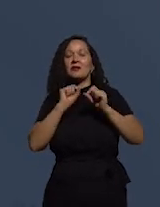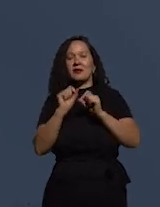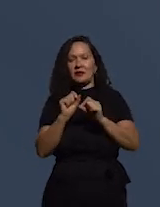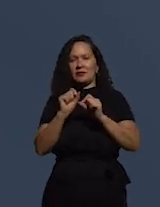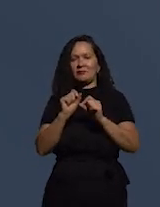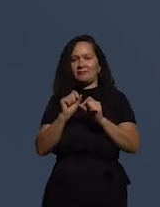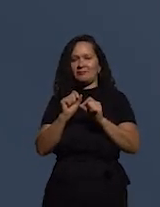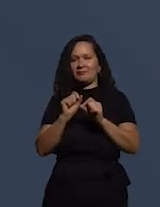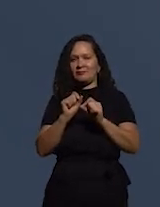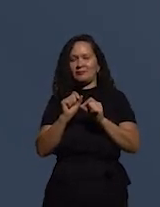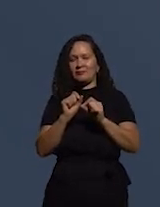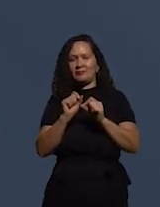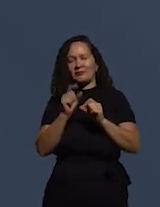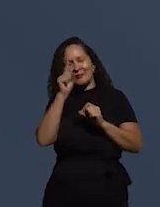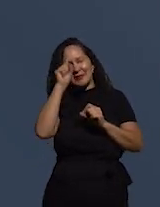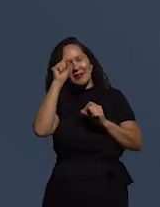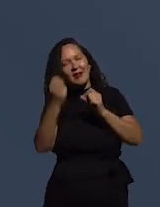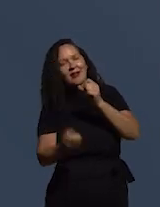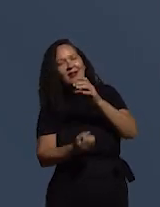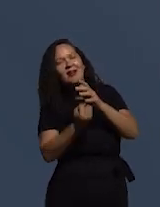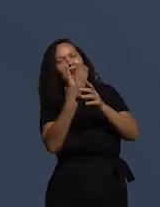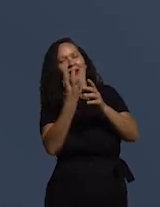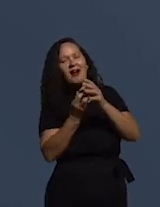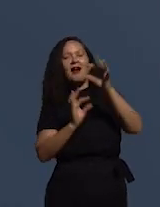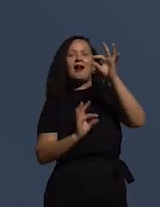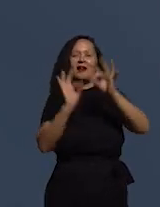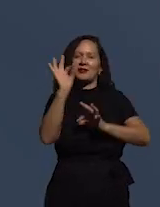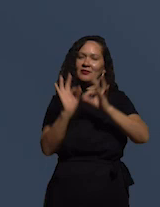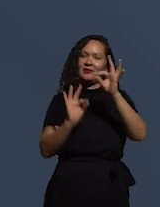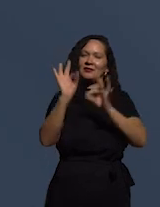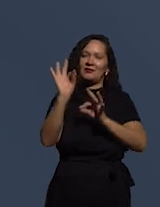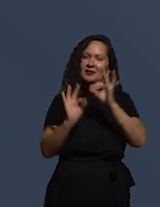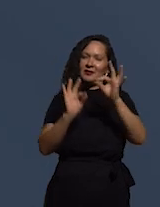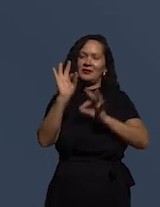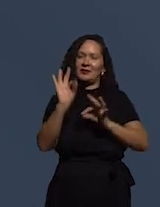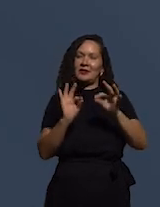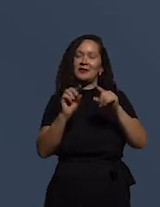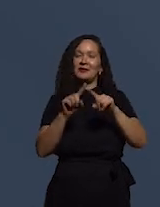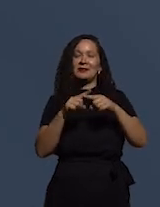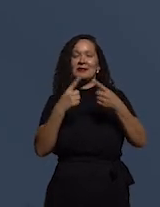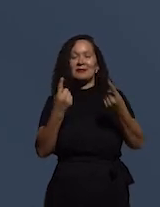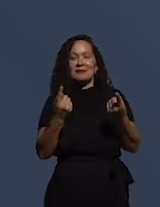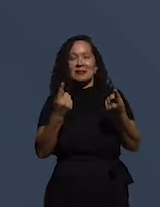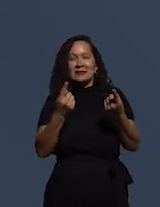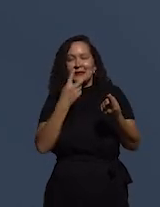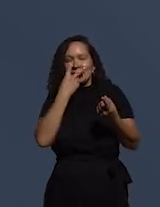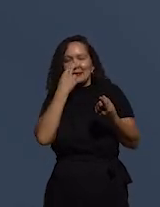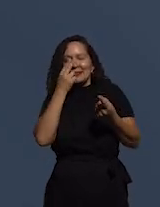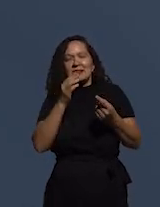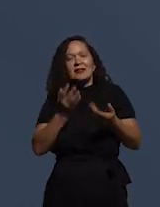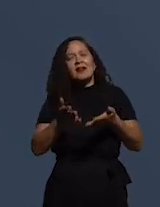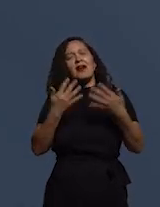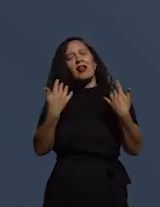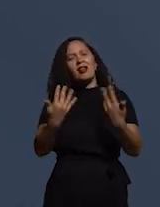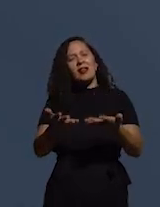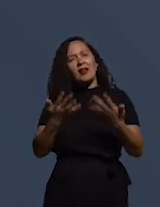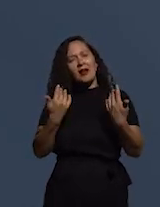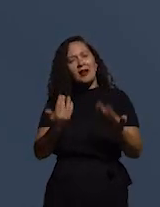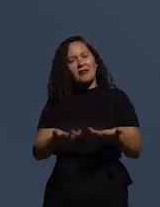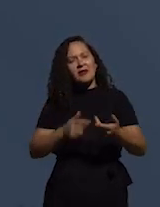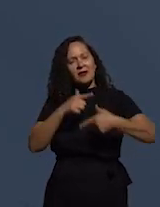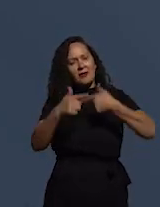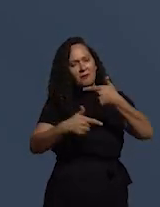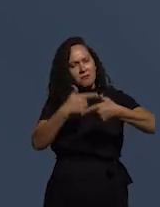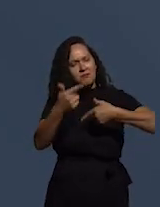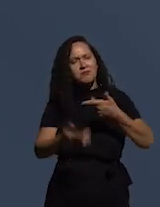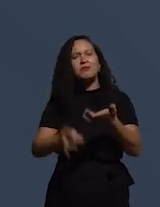concebidas medidas menos despendiosas, mais efetivas e